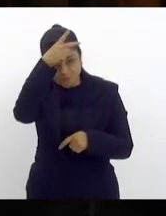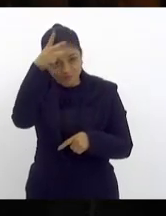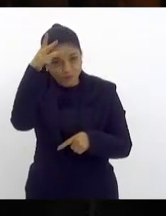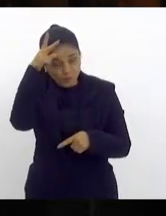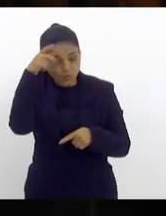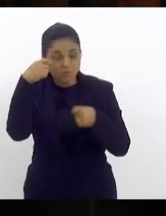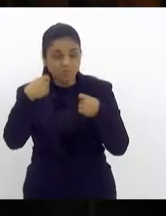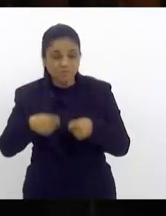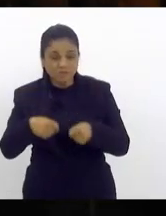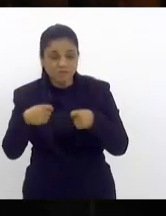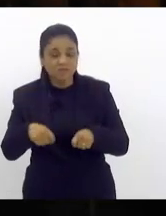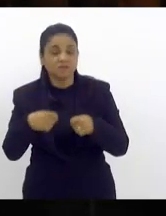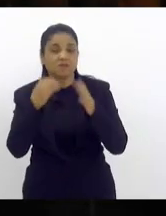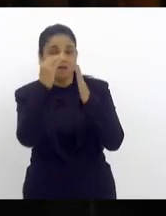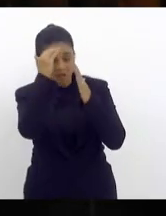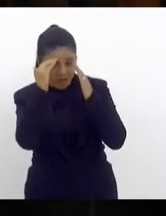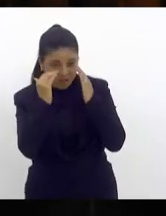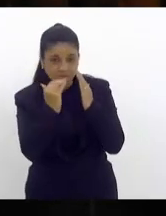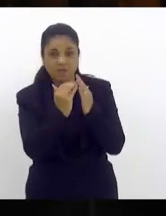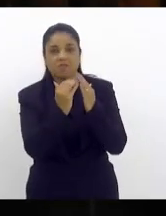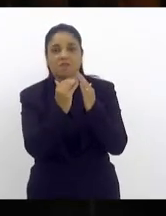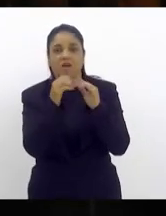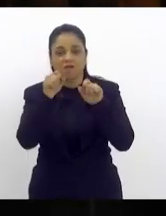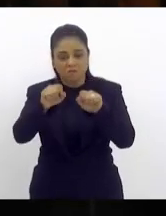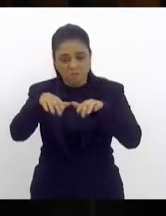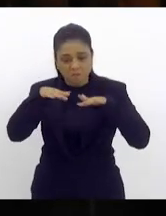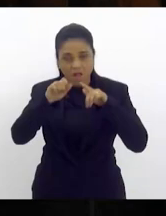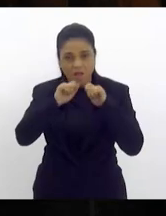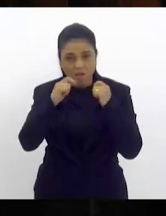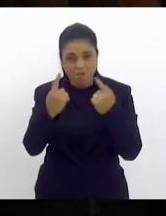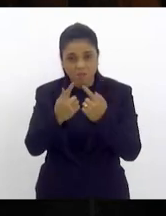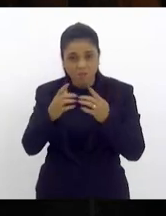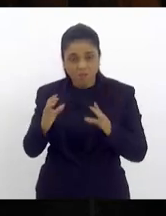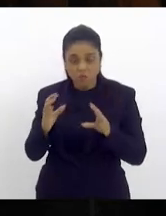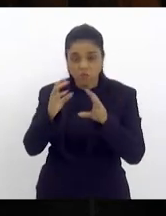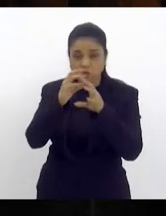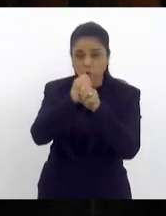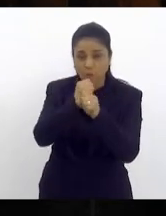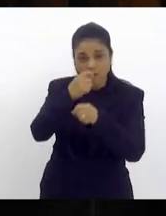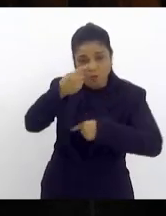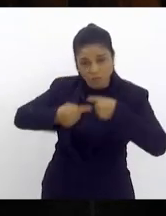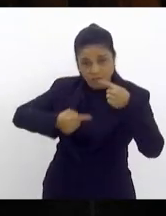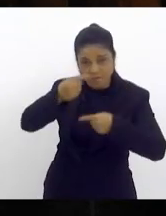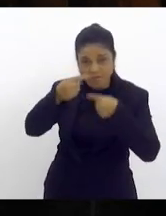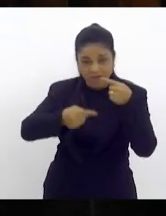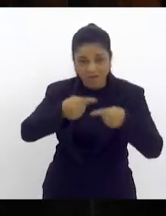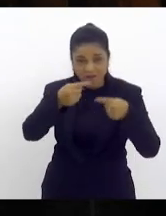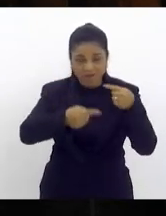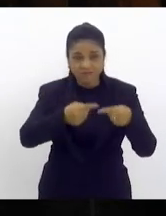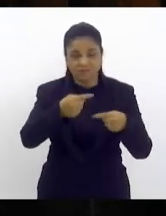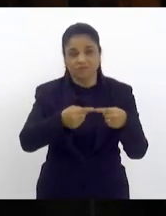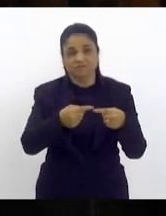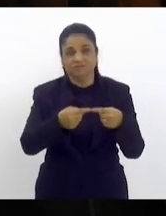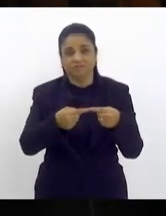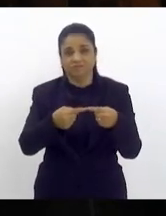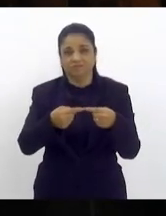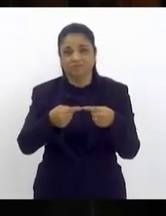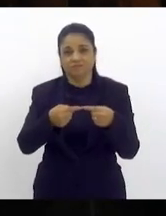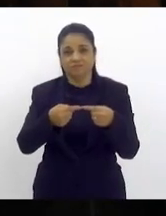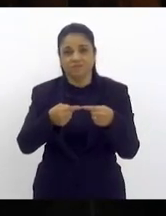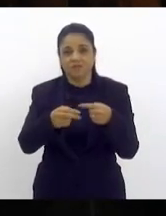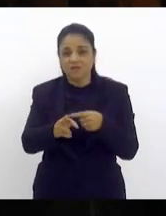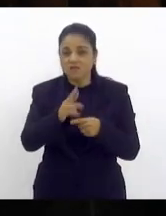parlamento que quando questiona no intuito de somar o debate precisa ter uma